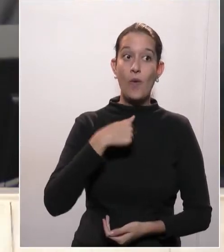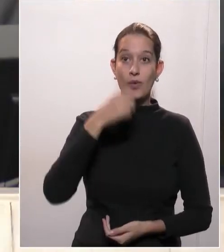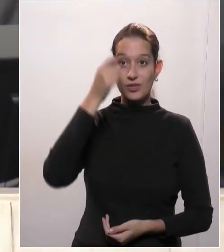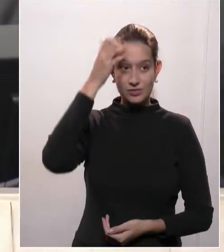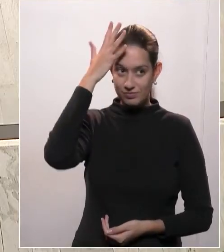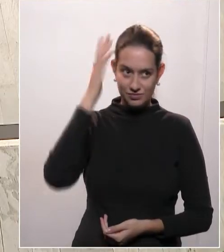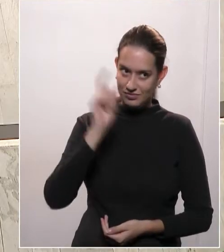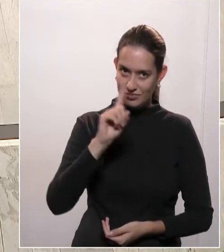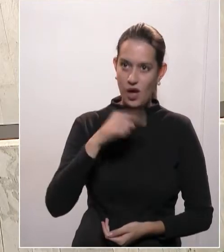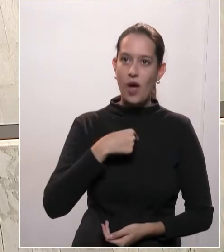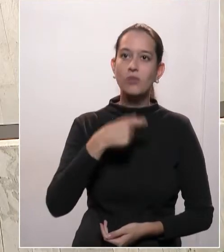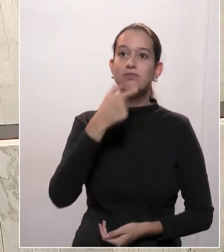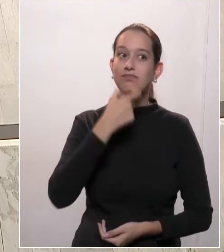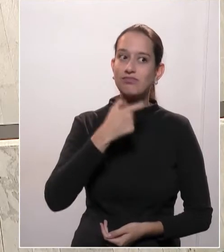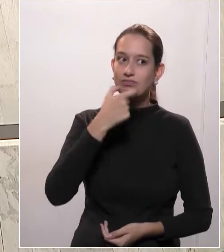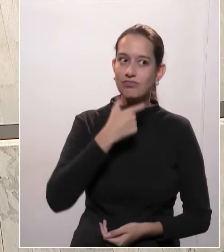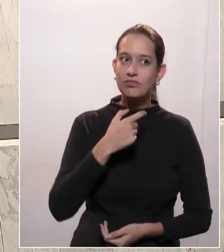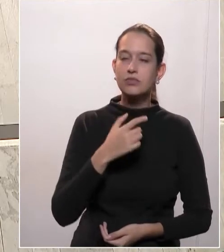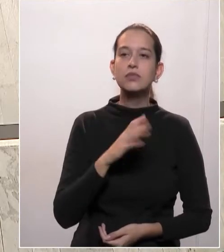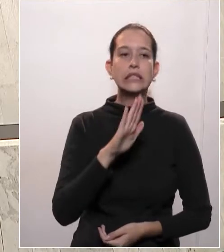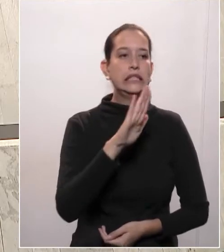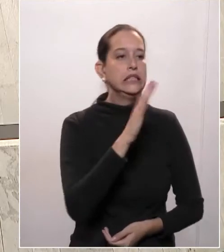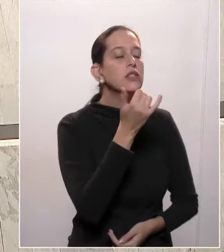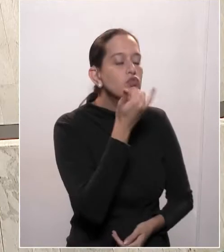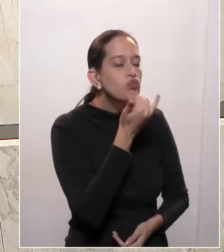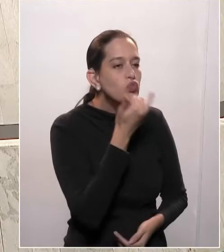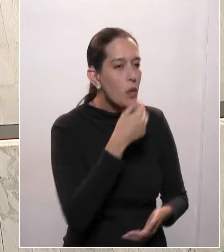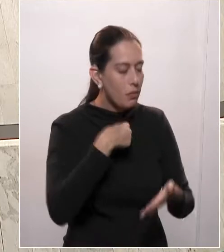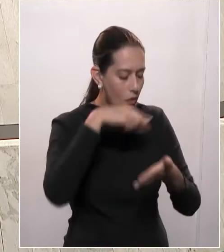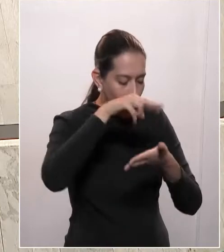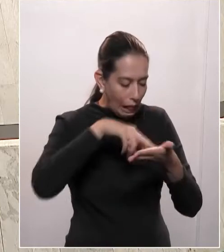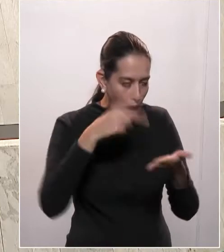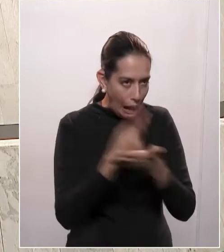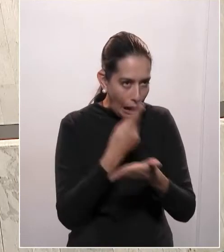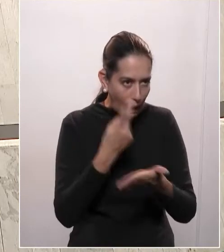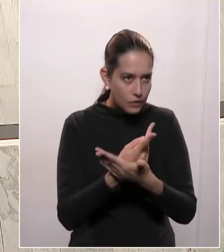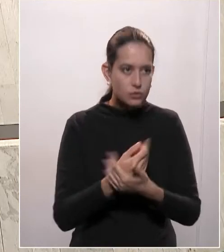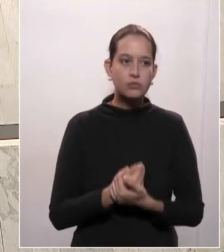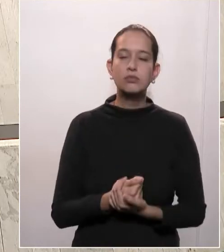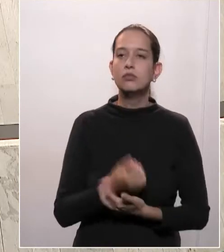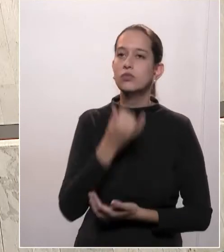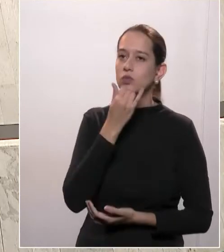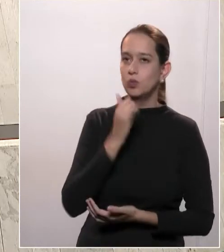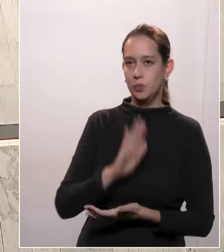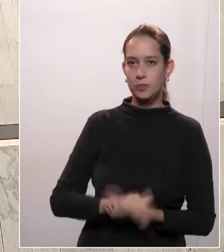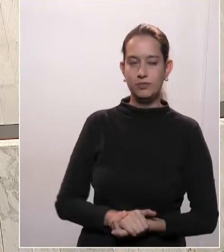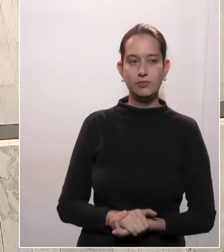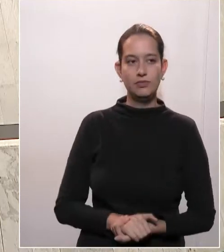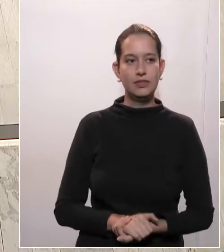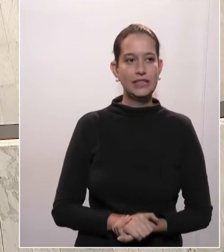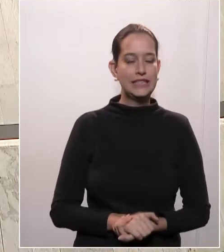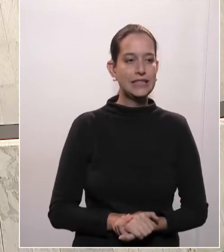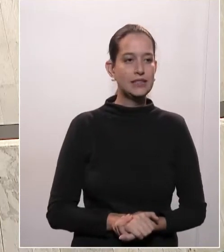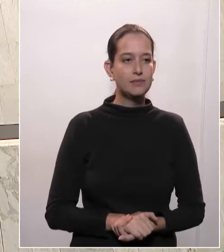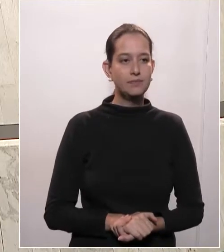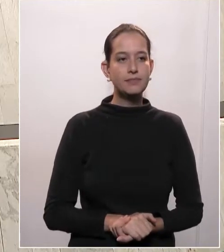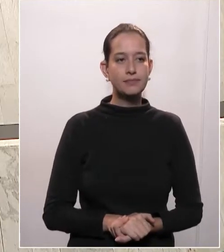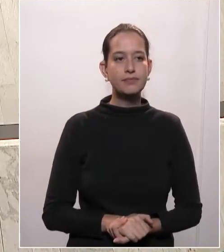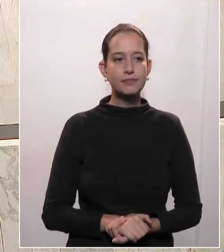Deputado Tadeu, aqui na liderança, me confundiu. sim. Eu vou usar o horário já da...